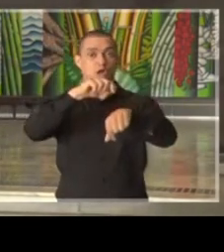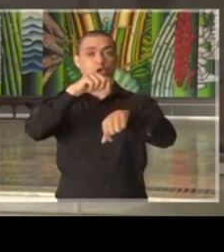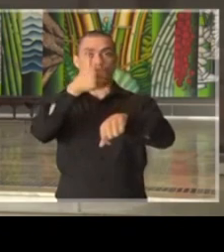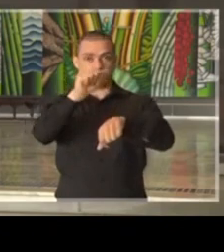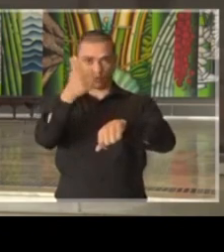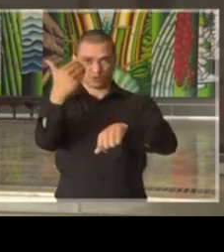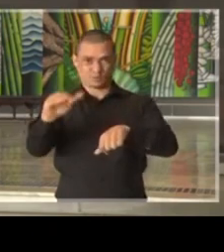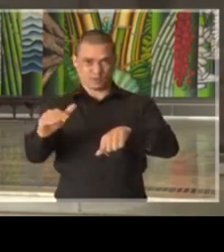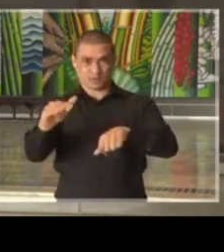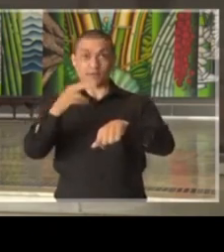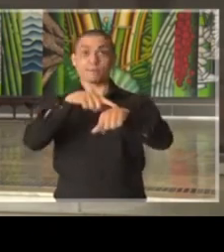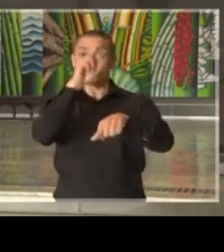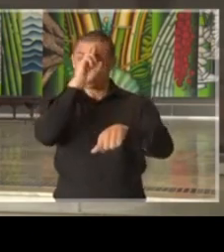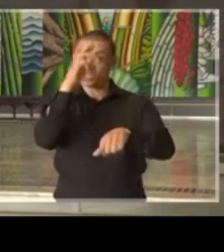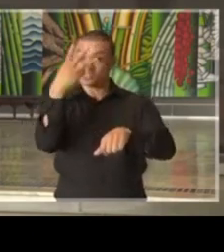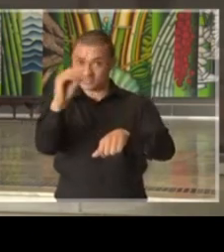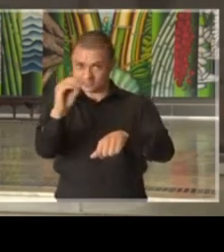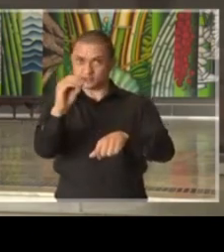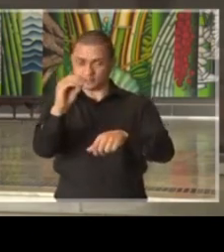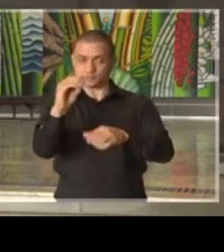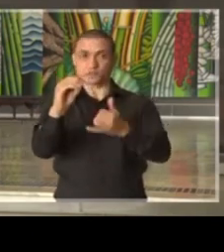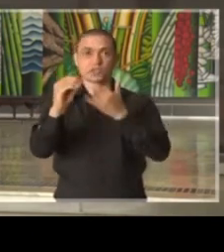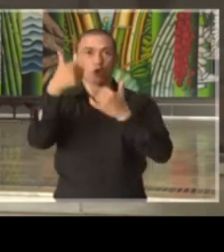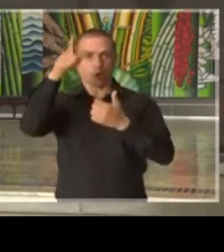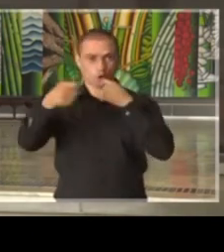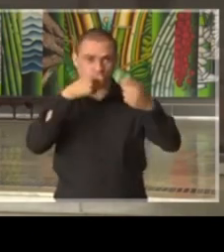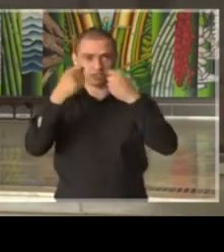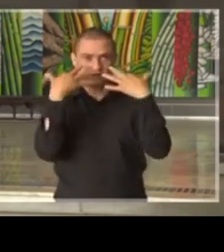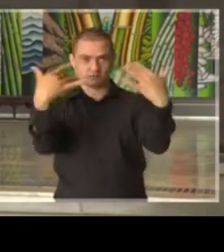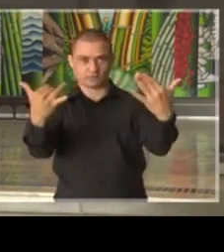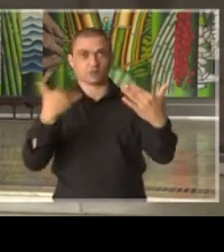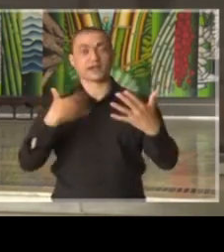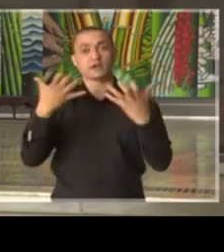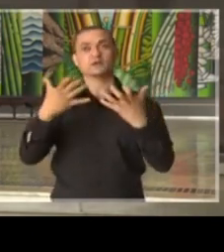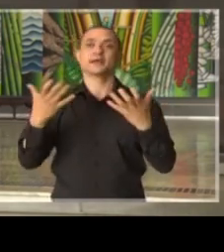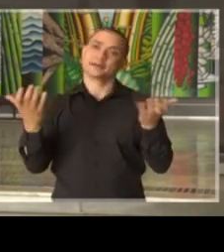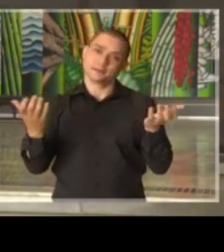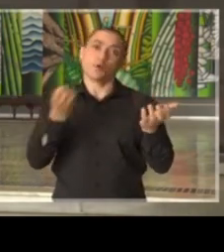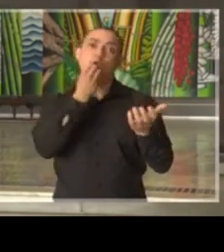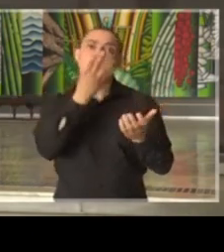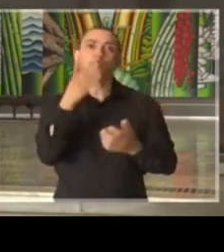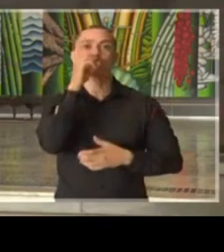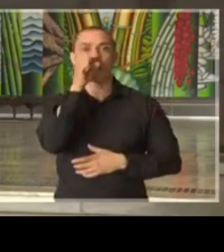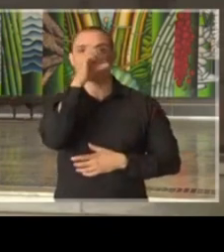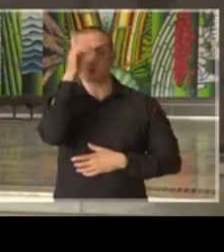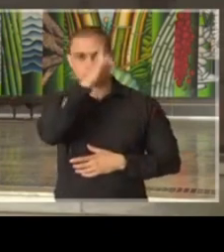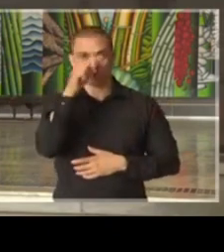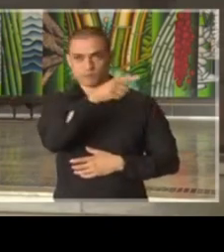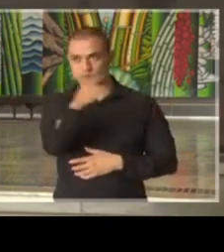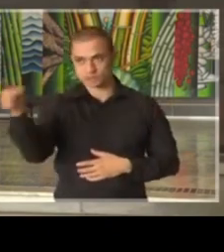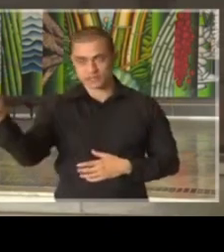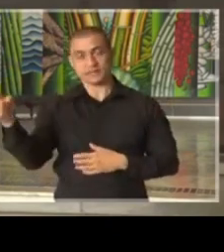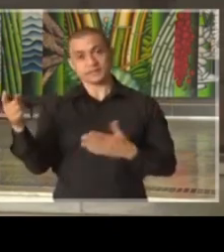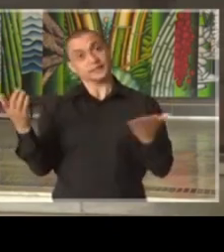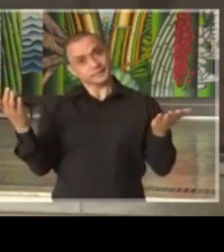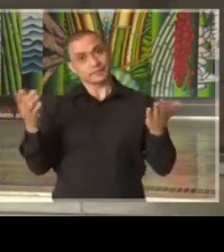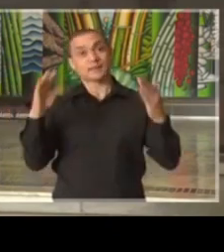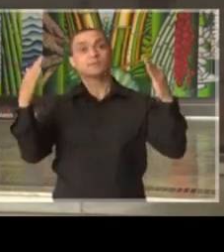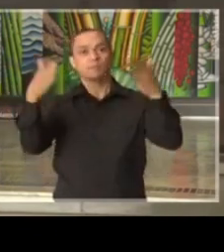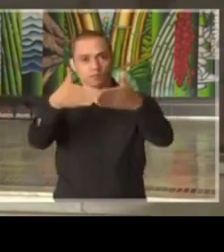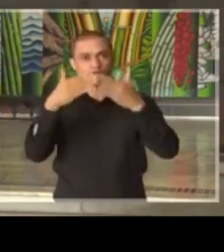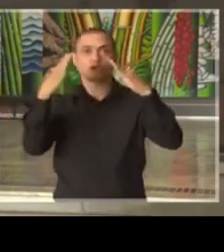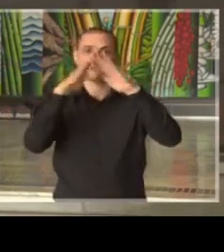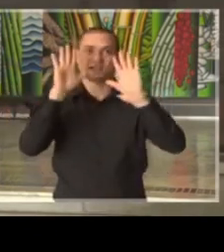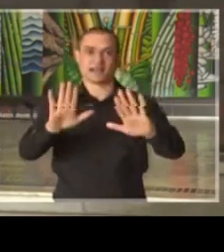teremos uma nova coletiva de imprensa. Quero desejar a todos, apesar das circunstâncias, um bom final de semana e, por favor, fiquem em casa.